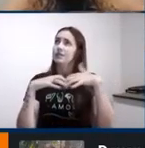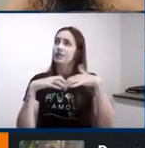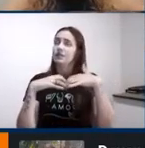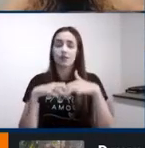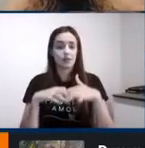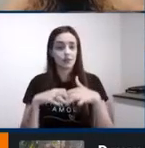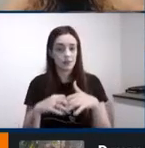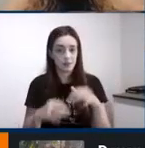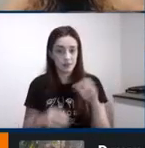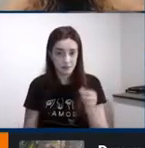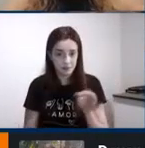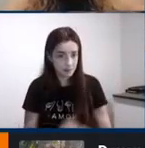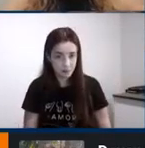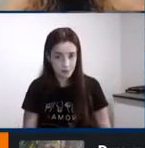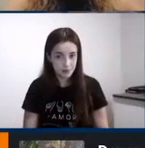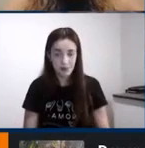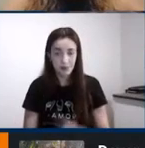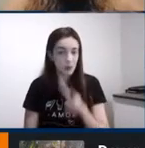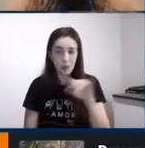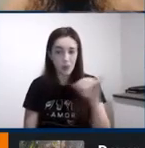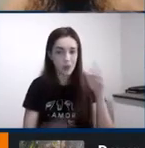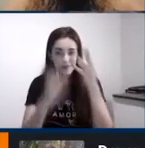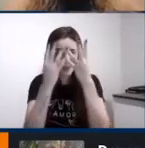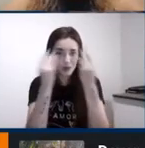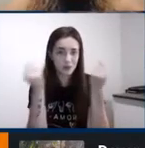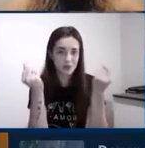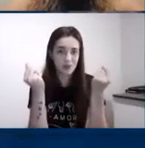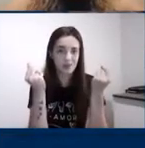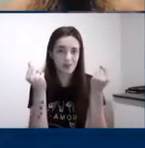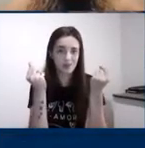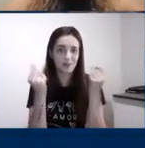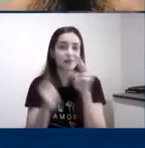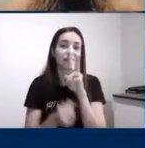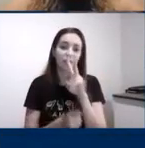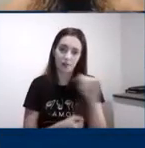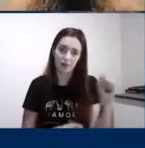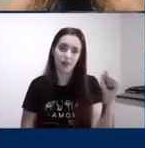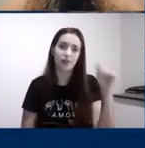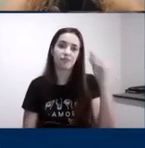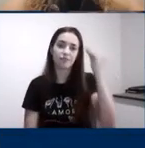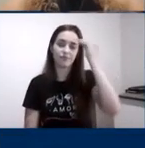trabalhando essa motivação interna e trabalhando esse funcionamento cognitivo